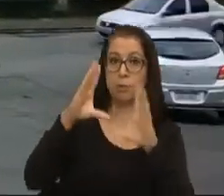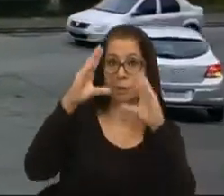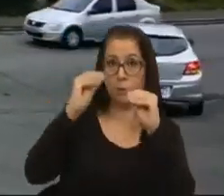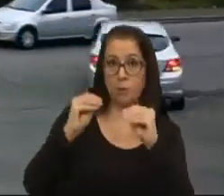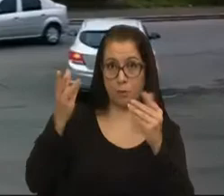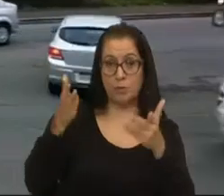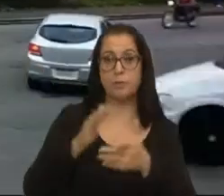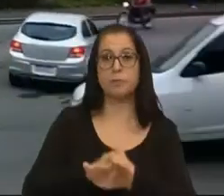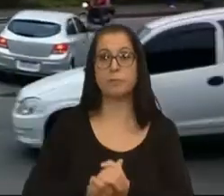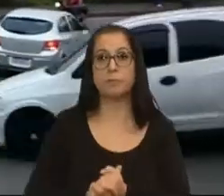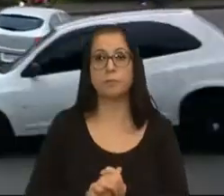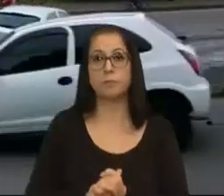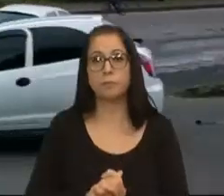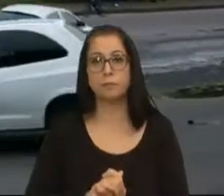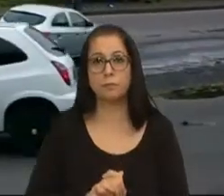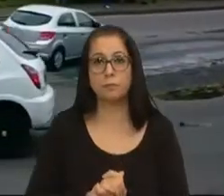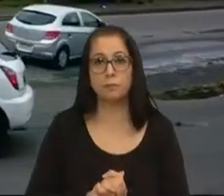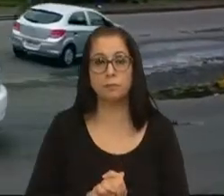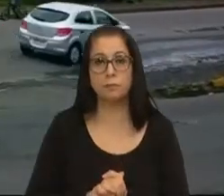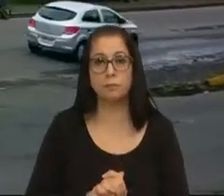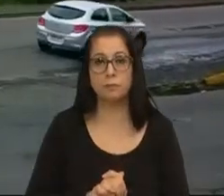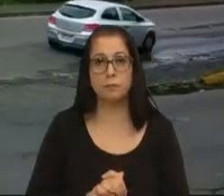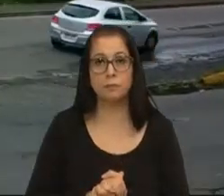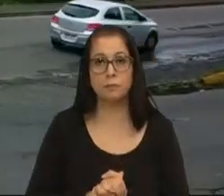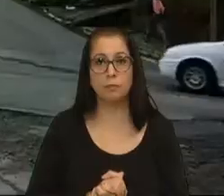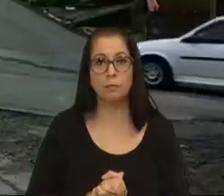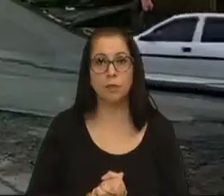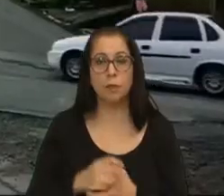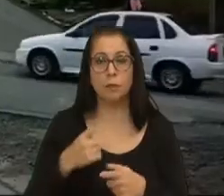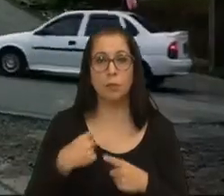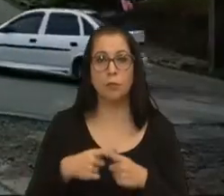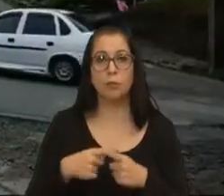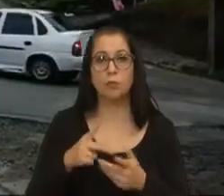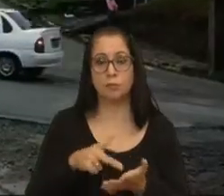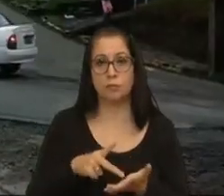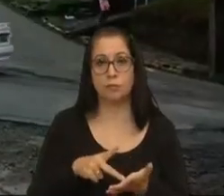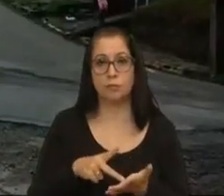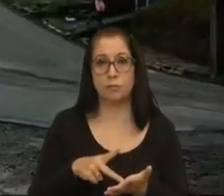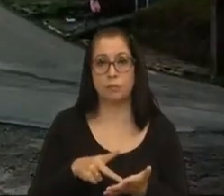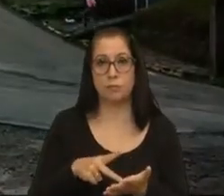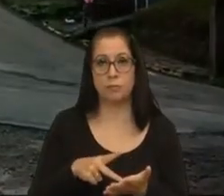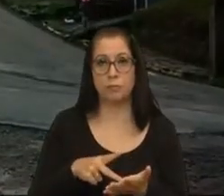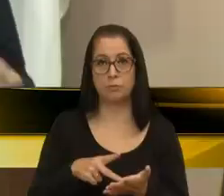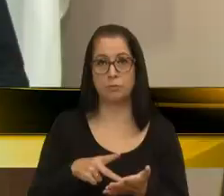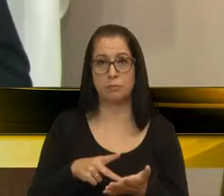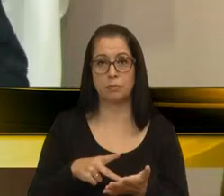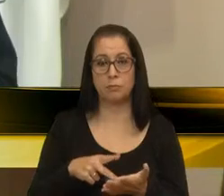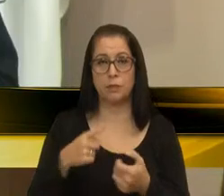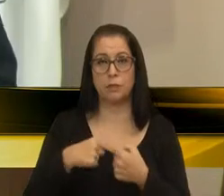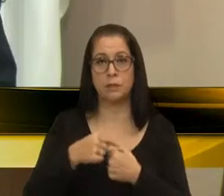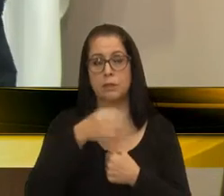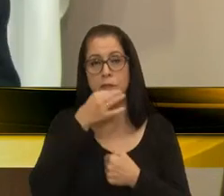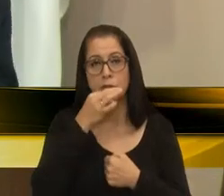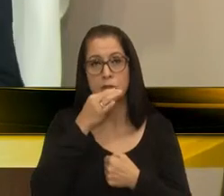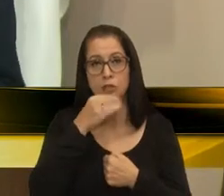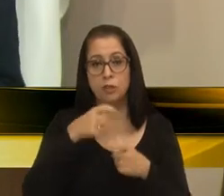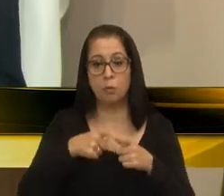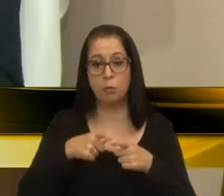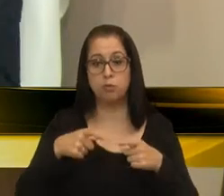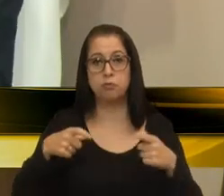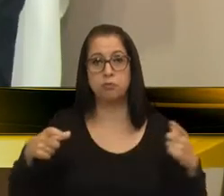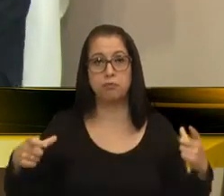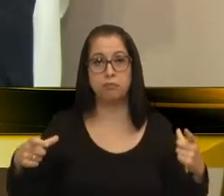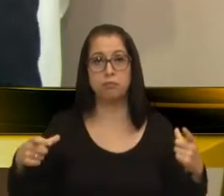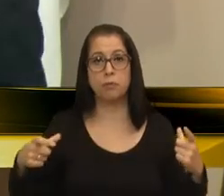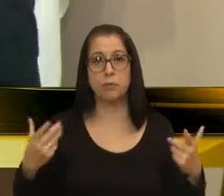para que, porque hoje, hoje é fato, né? A cidade de Caxi do Sul está crescendo